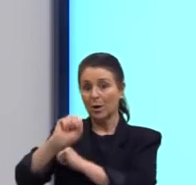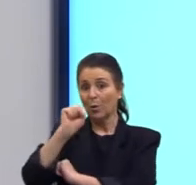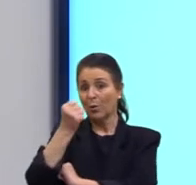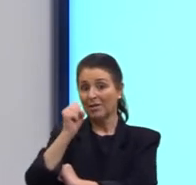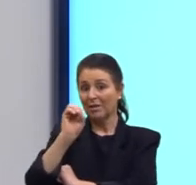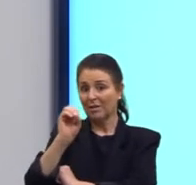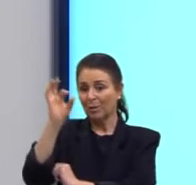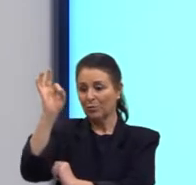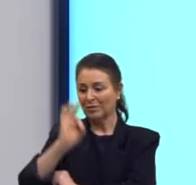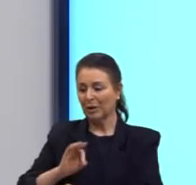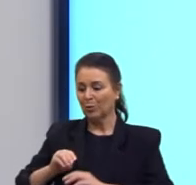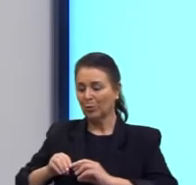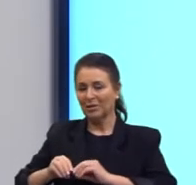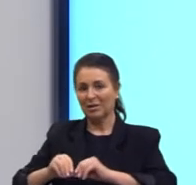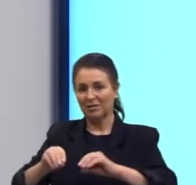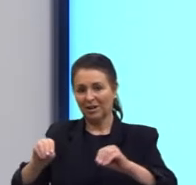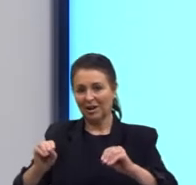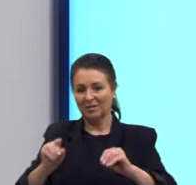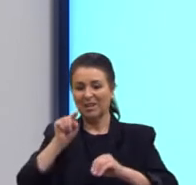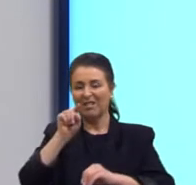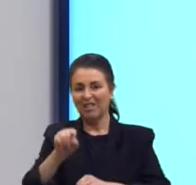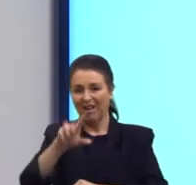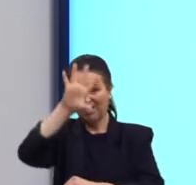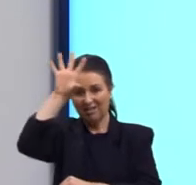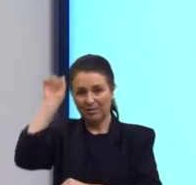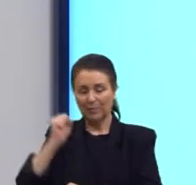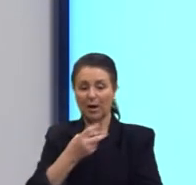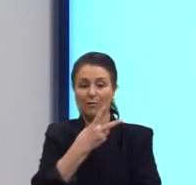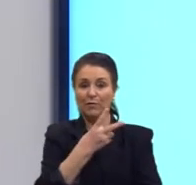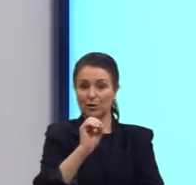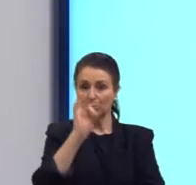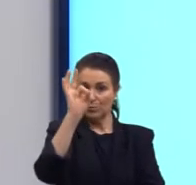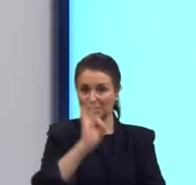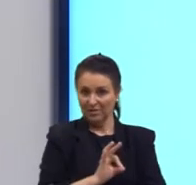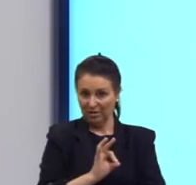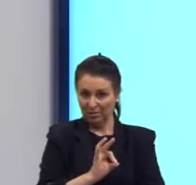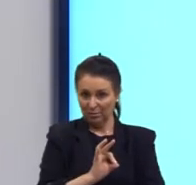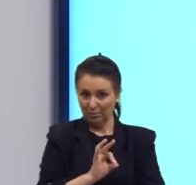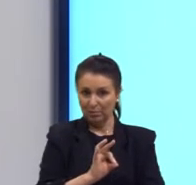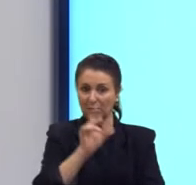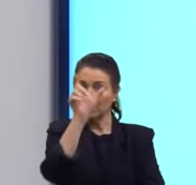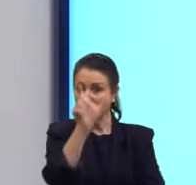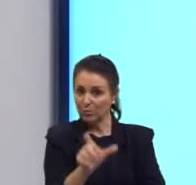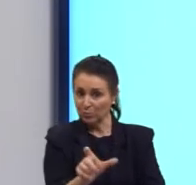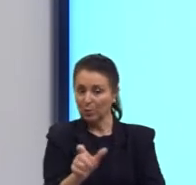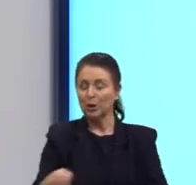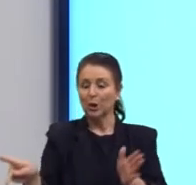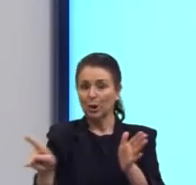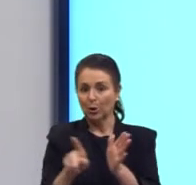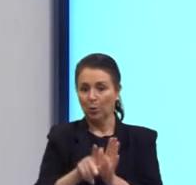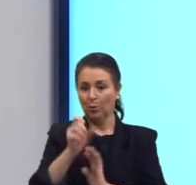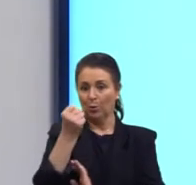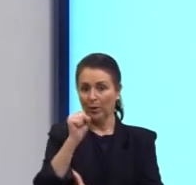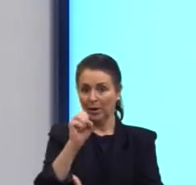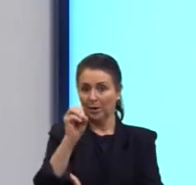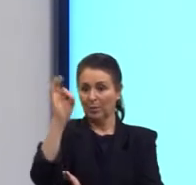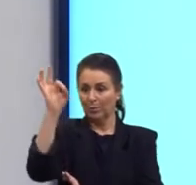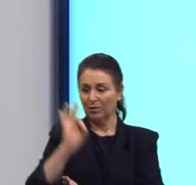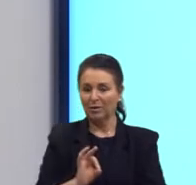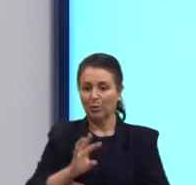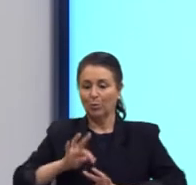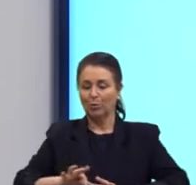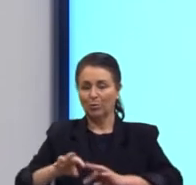terras. Eles eram 20% da população, mas tinham 80% do território. e as pessoas